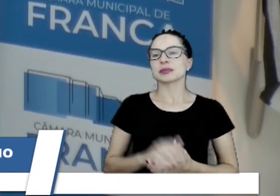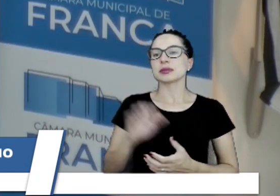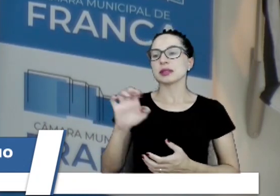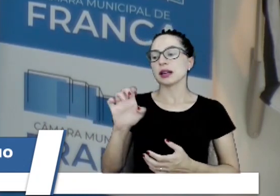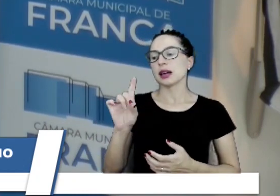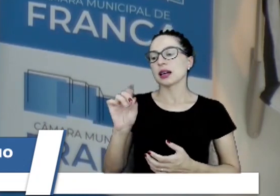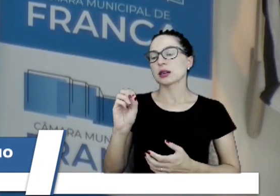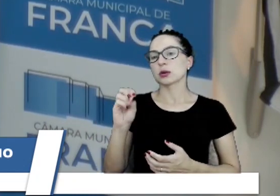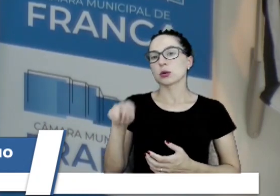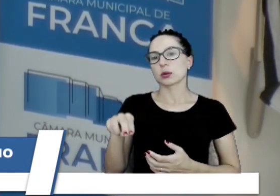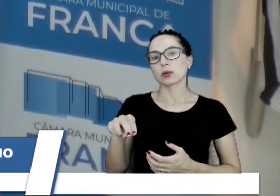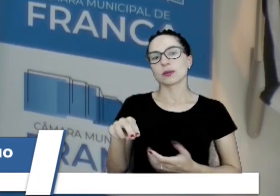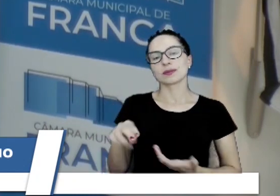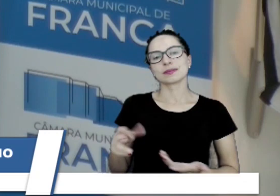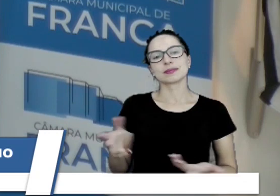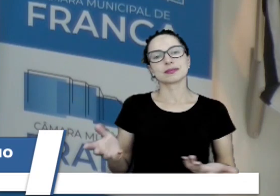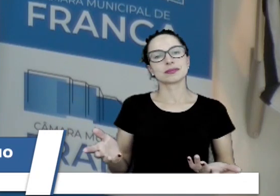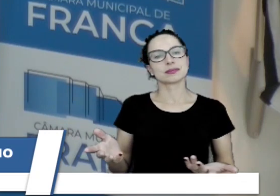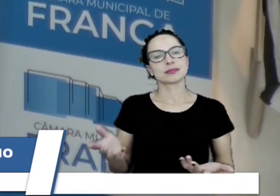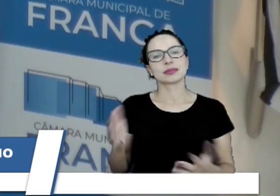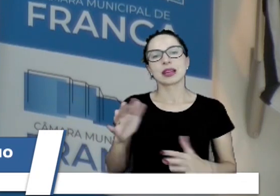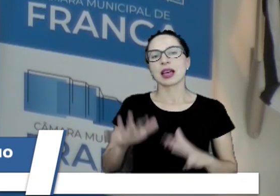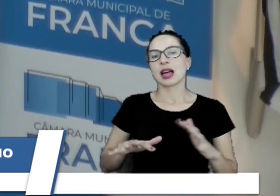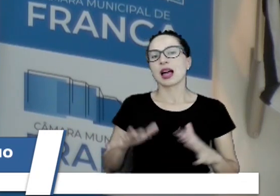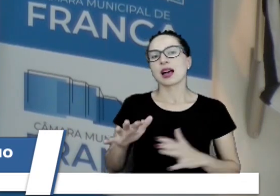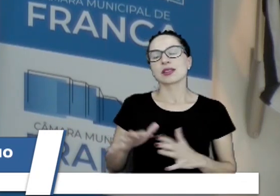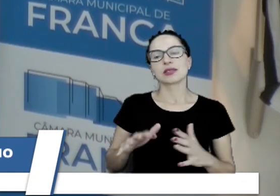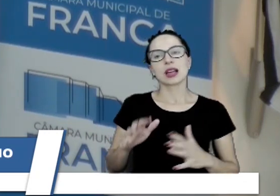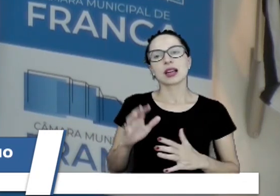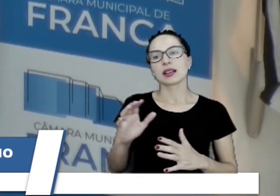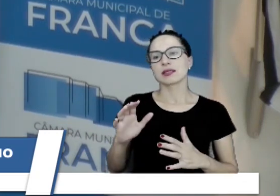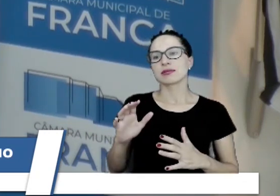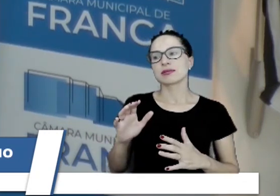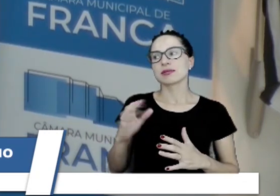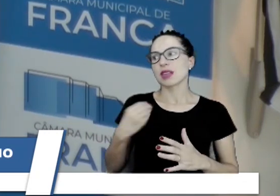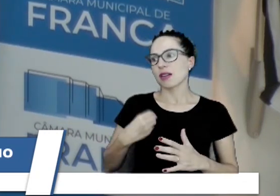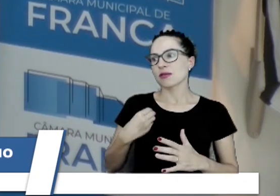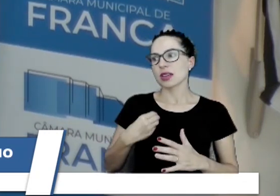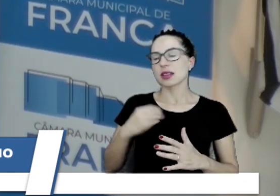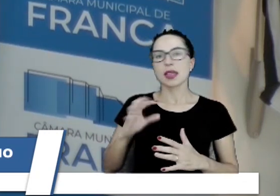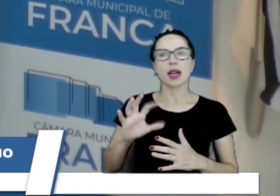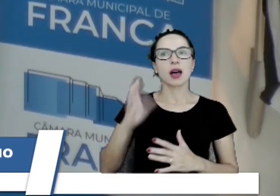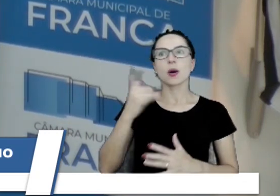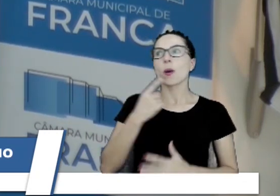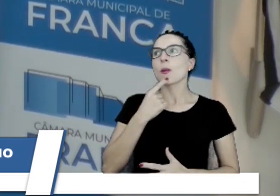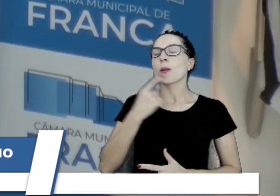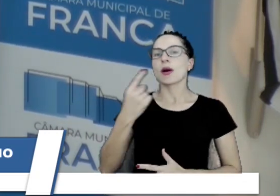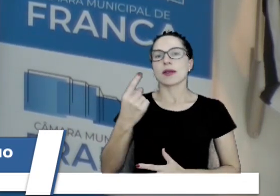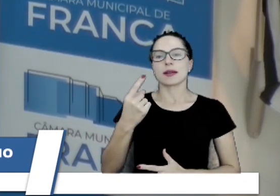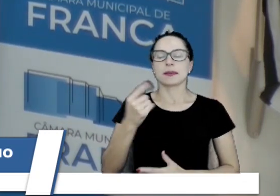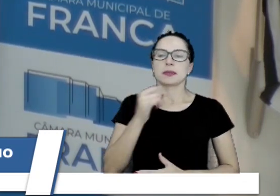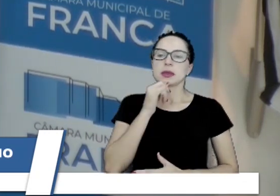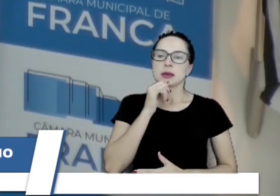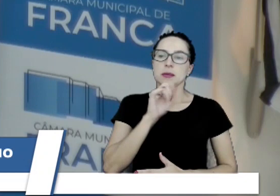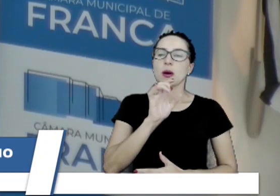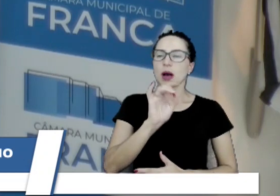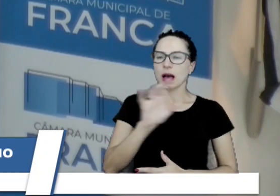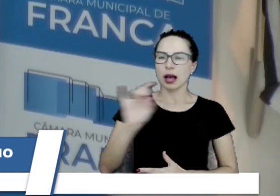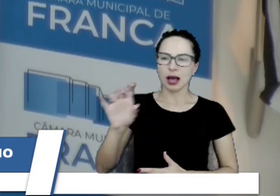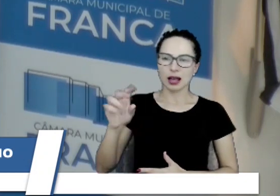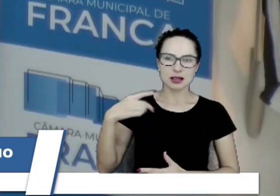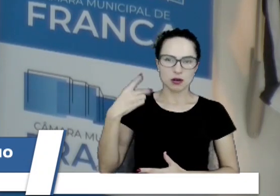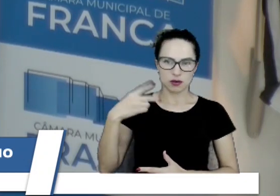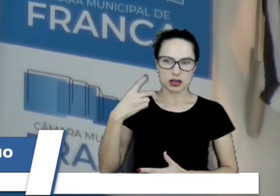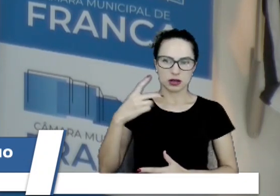eu tenho coisas na vida que só acontecem uma vez. Cada vereador aqui, para você entender, durante quatro